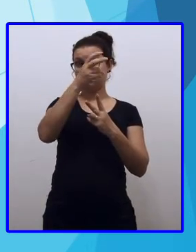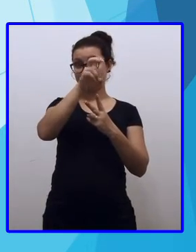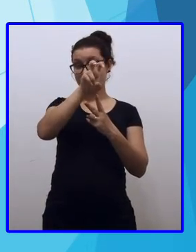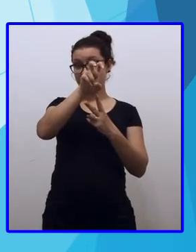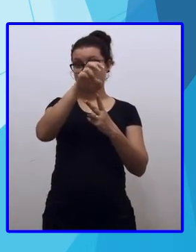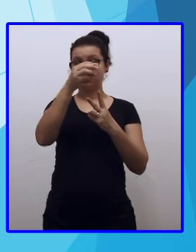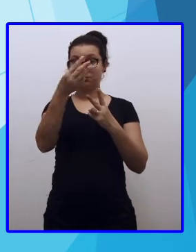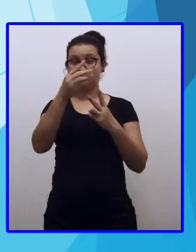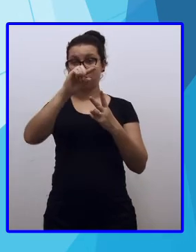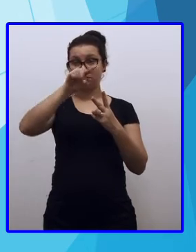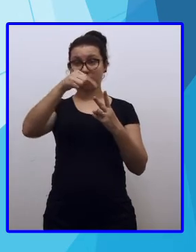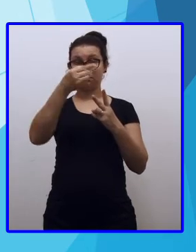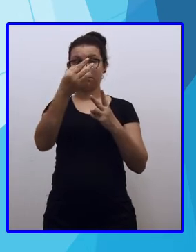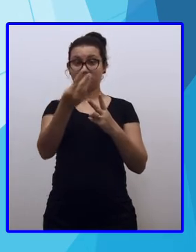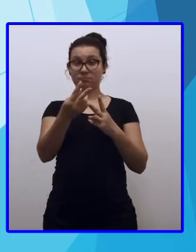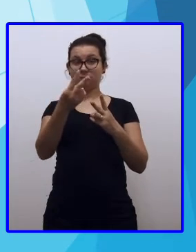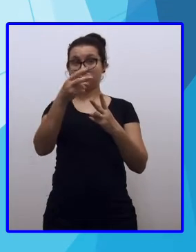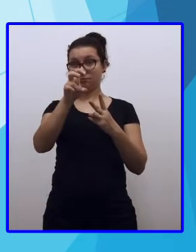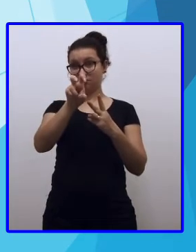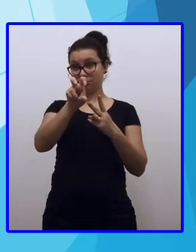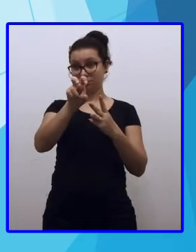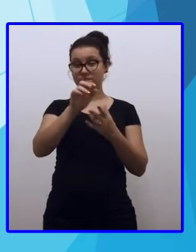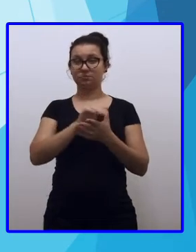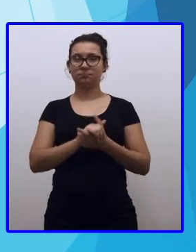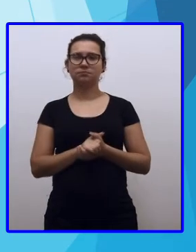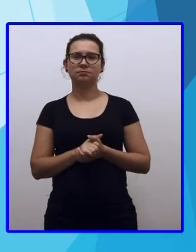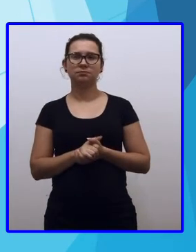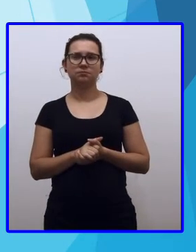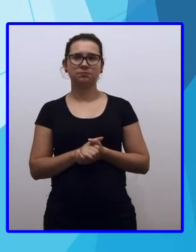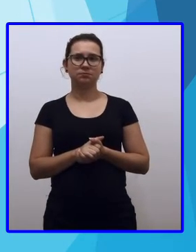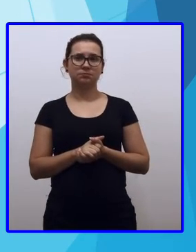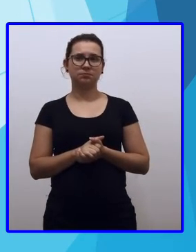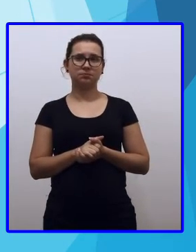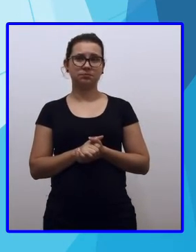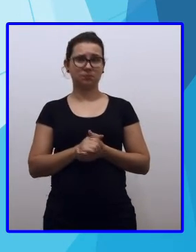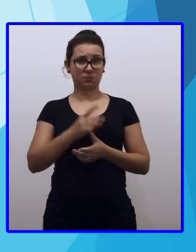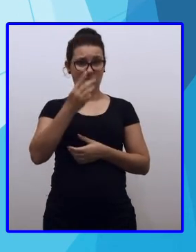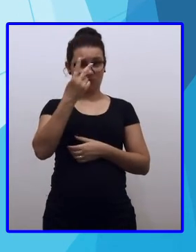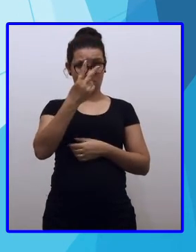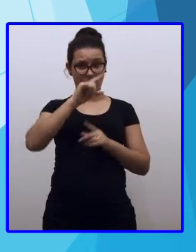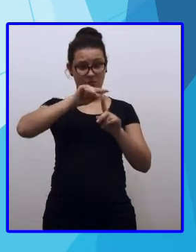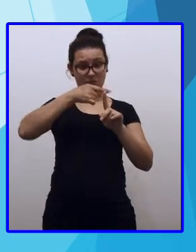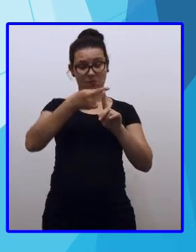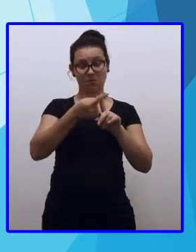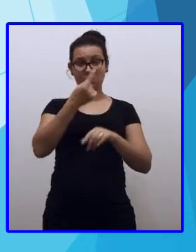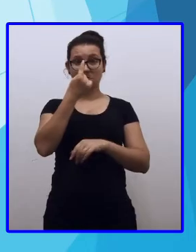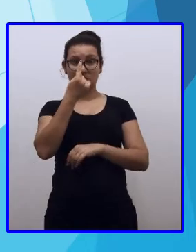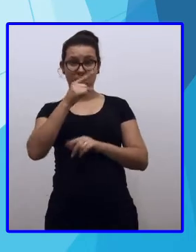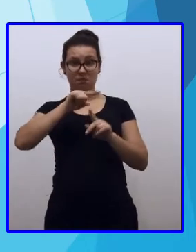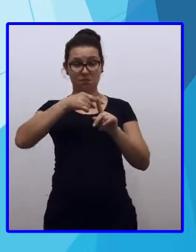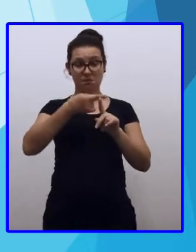ver. O Charles tem 2 mais 1 mais 25.